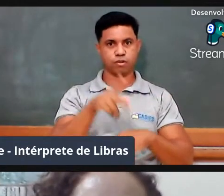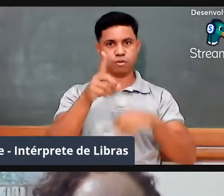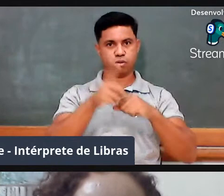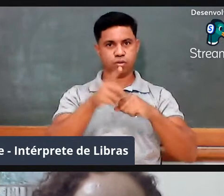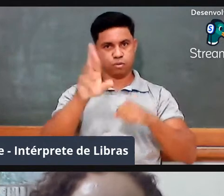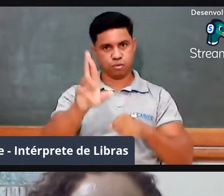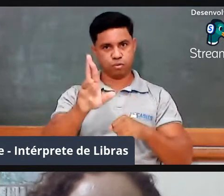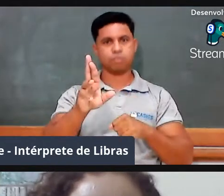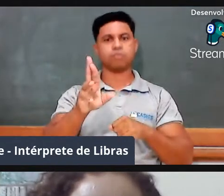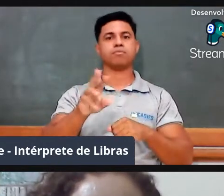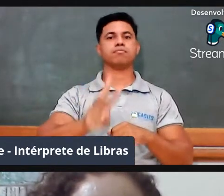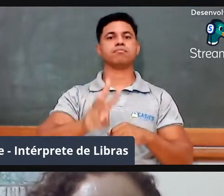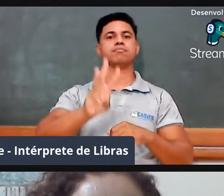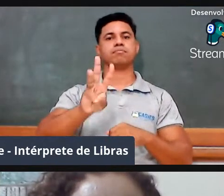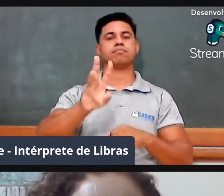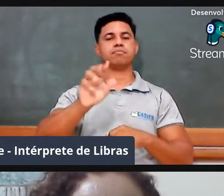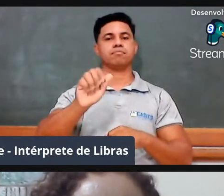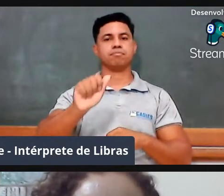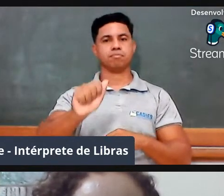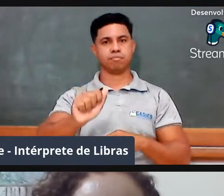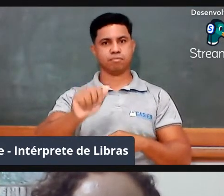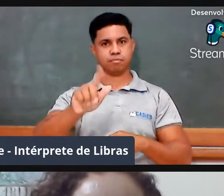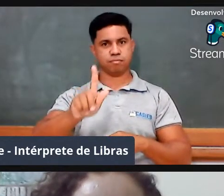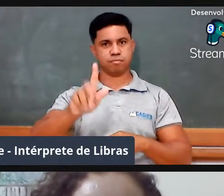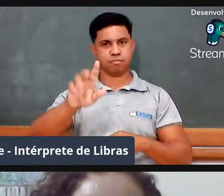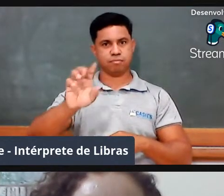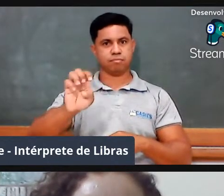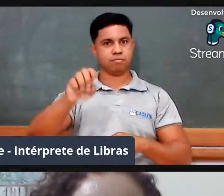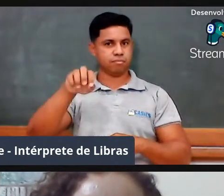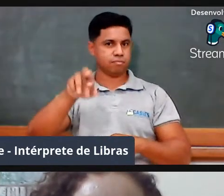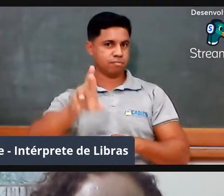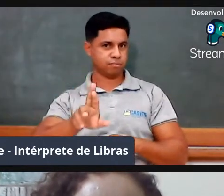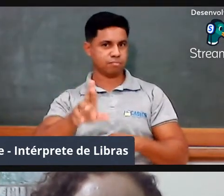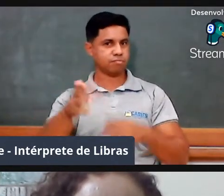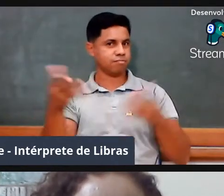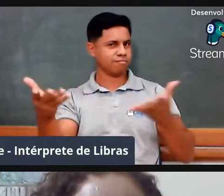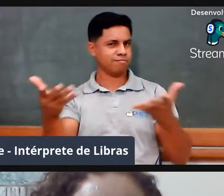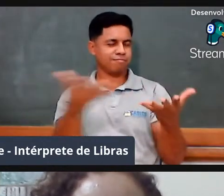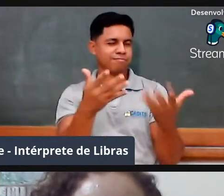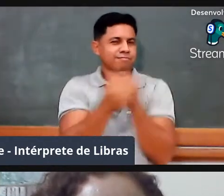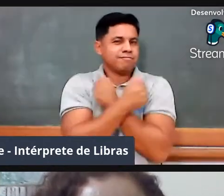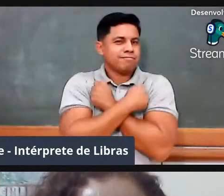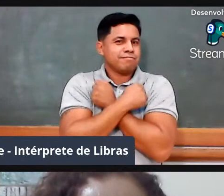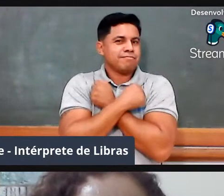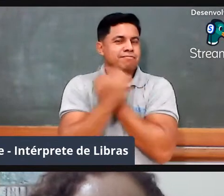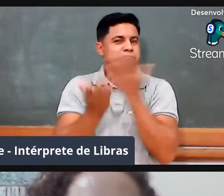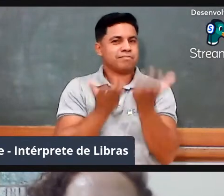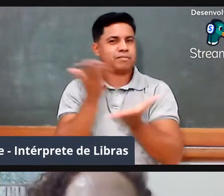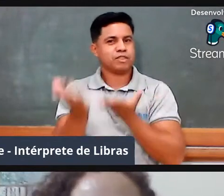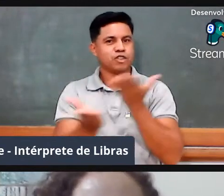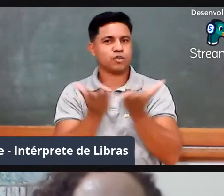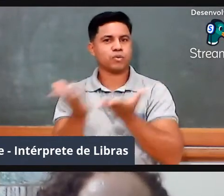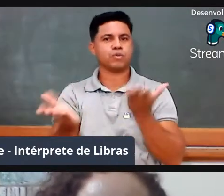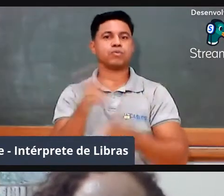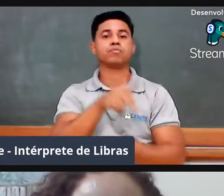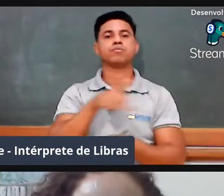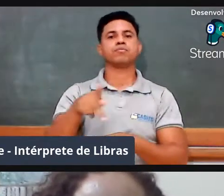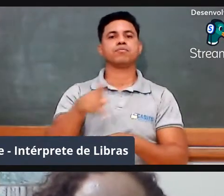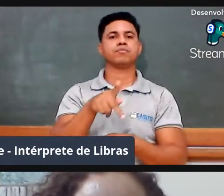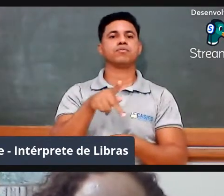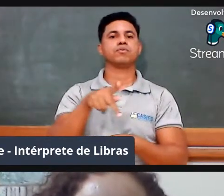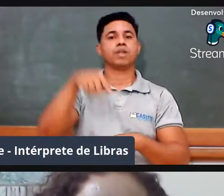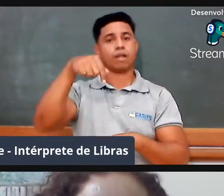Valente. Professor, seja bem-vindo, acolhido e abraçado pelos nossos professores de Mato Grosso.